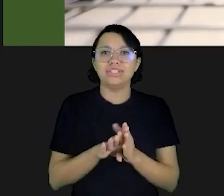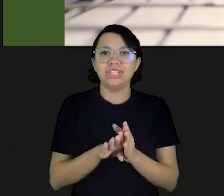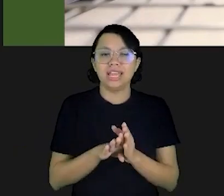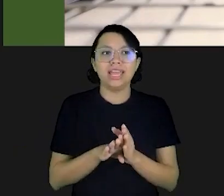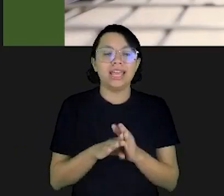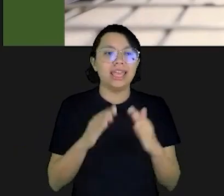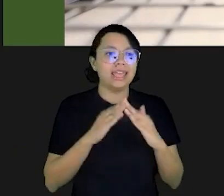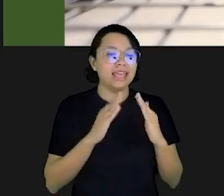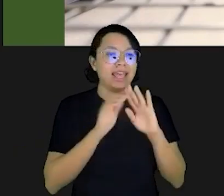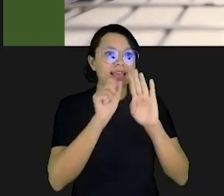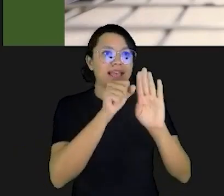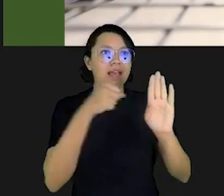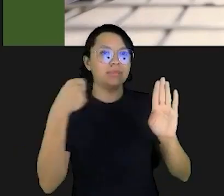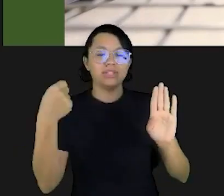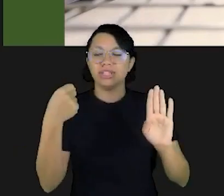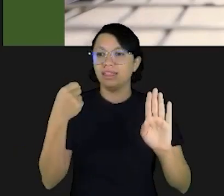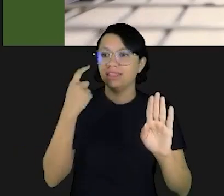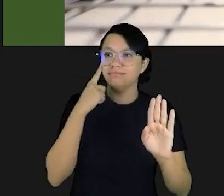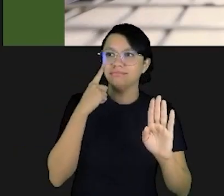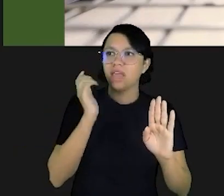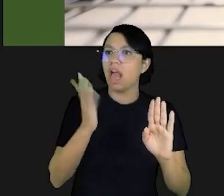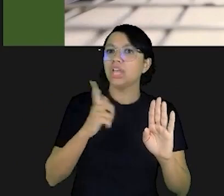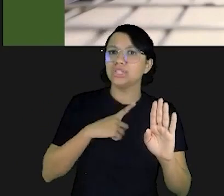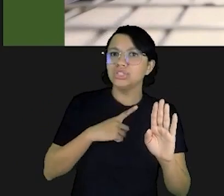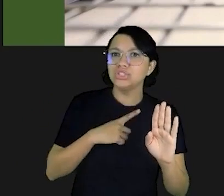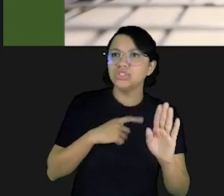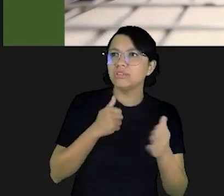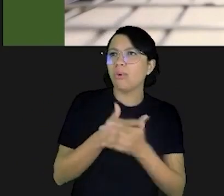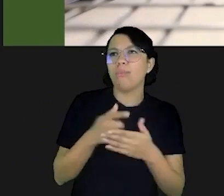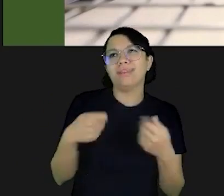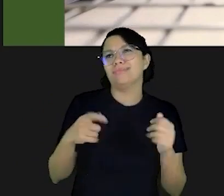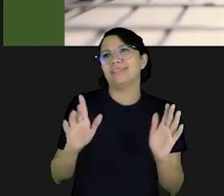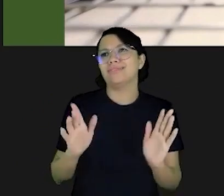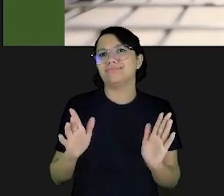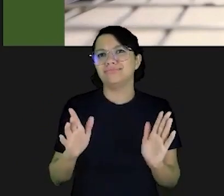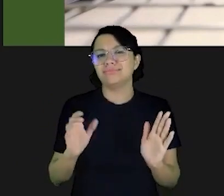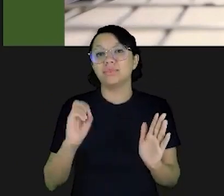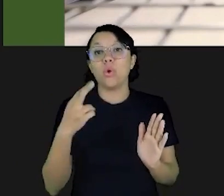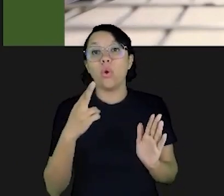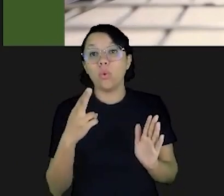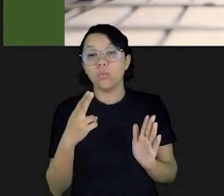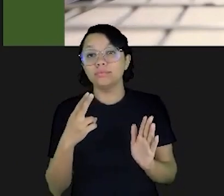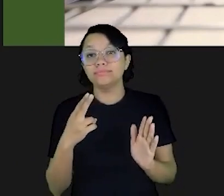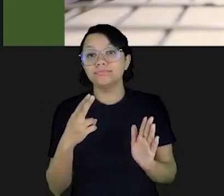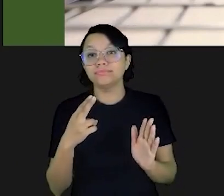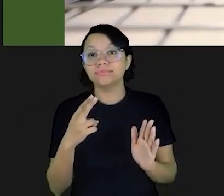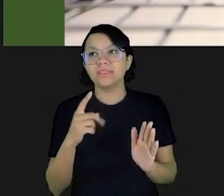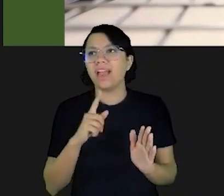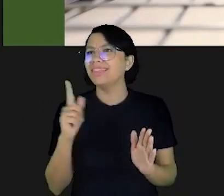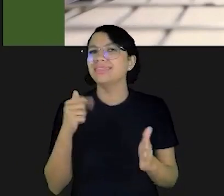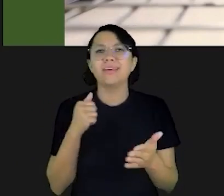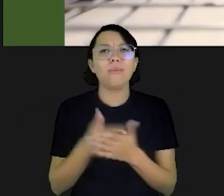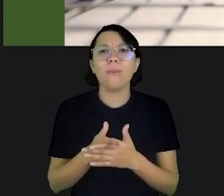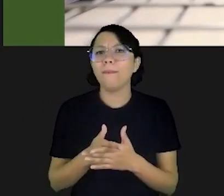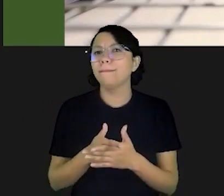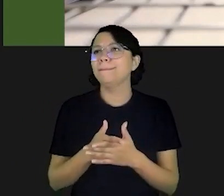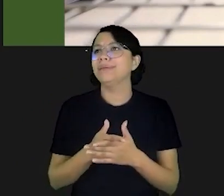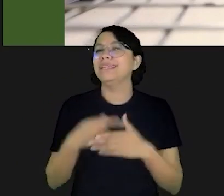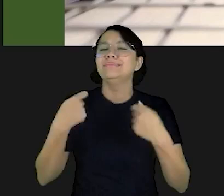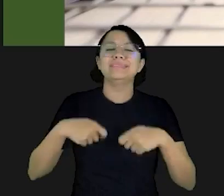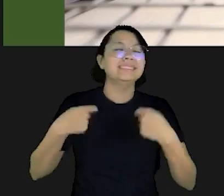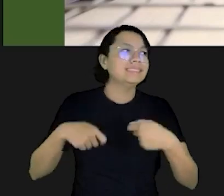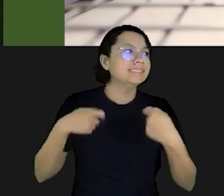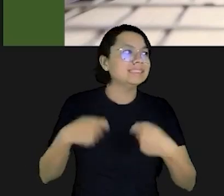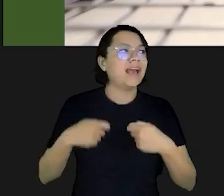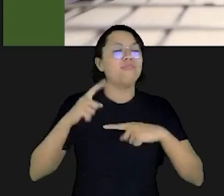a geladeira e constata e eu já tinha isso, comprei e não precisava. Ou ainda, não comprei certa coisa